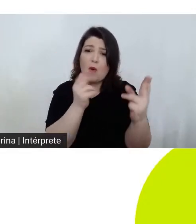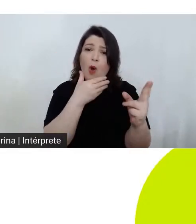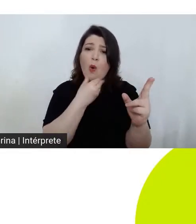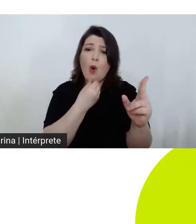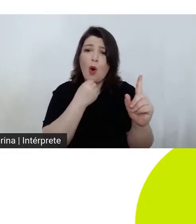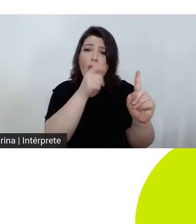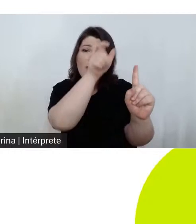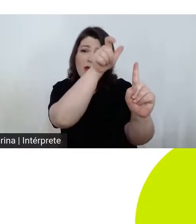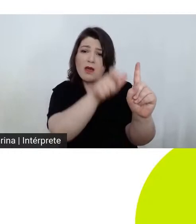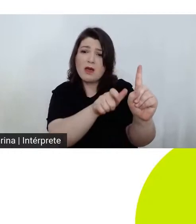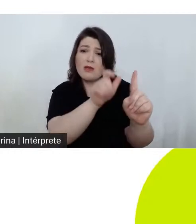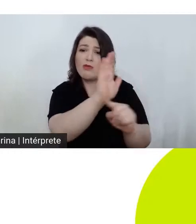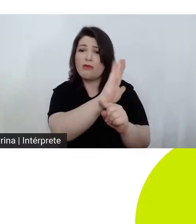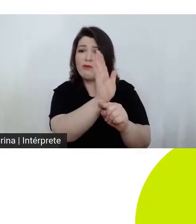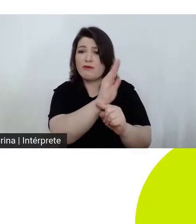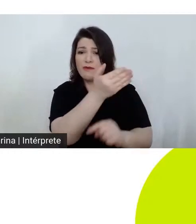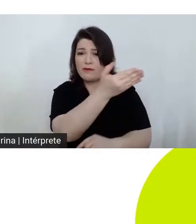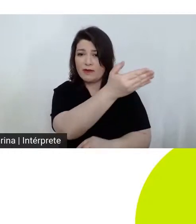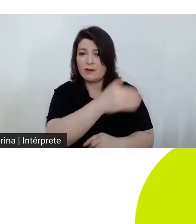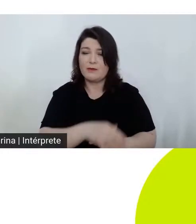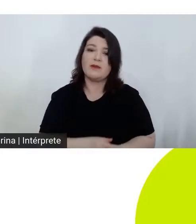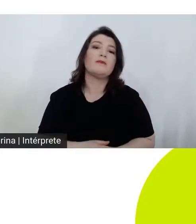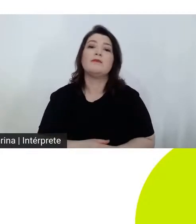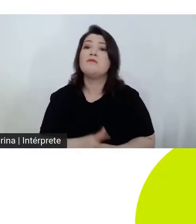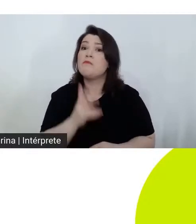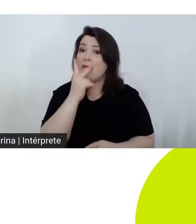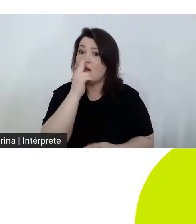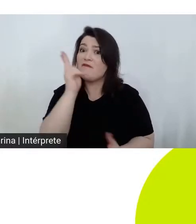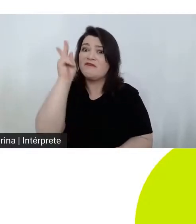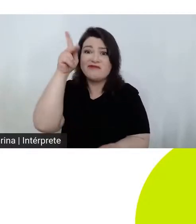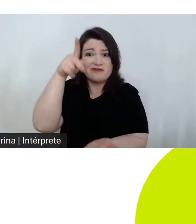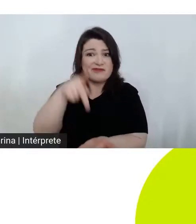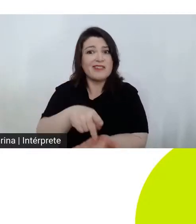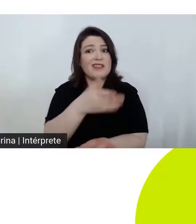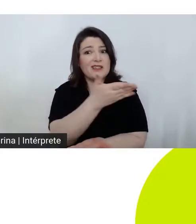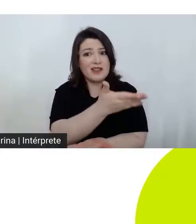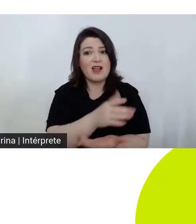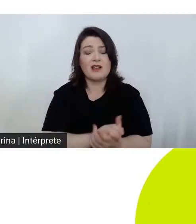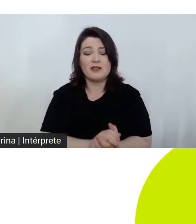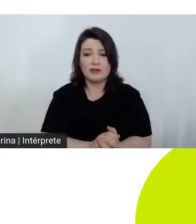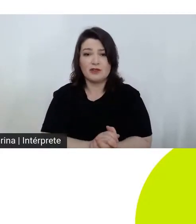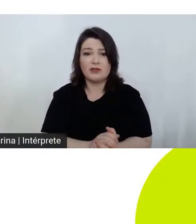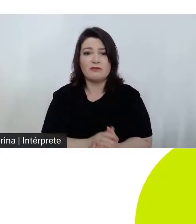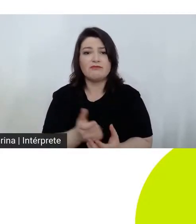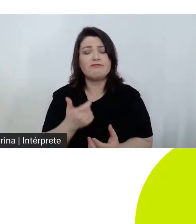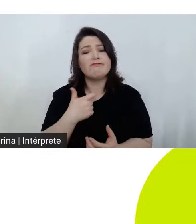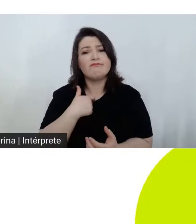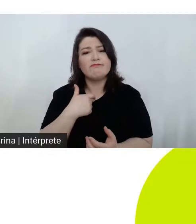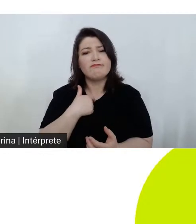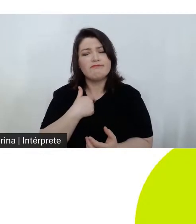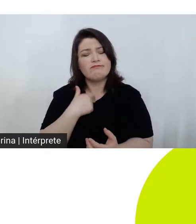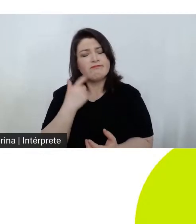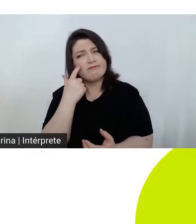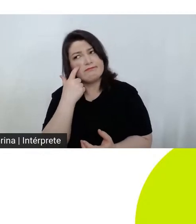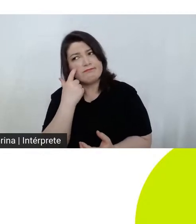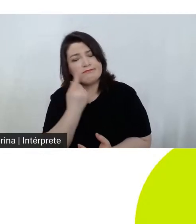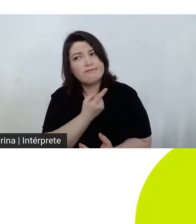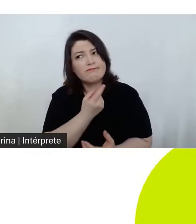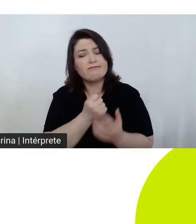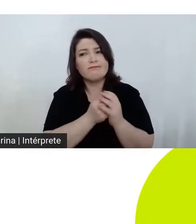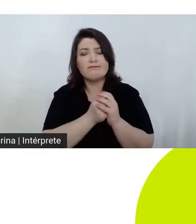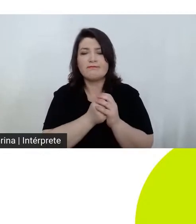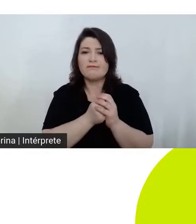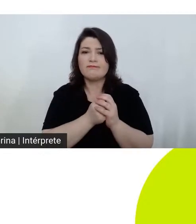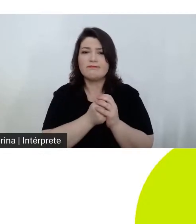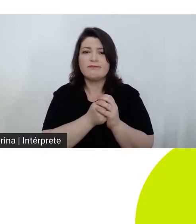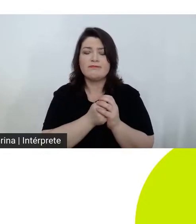brutalmente factual, eu me vi colocando em questão num primeiro instante.